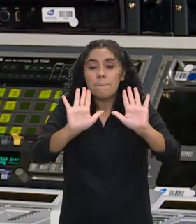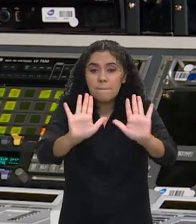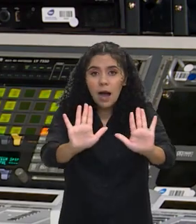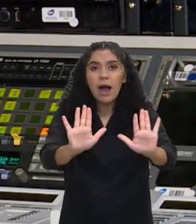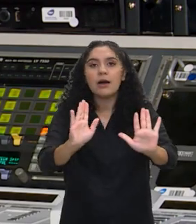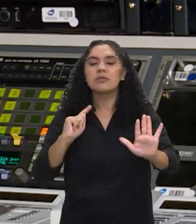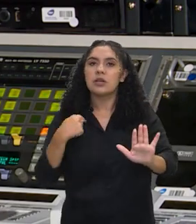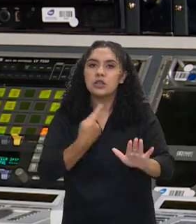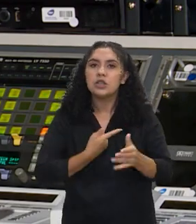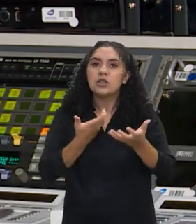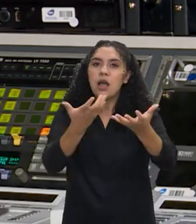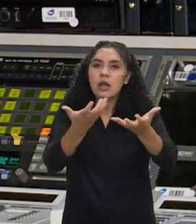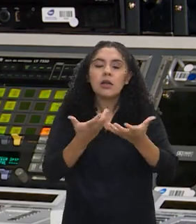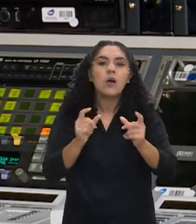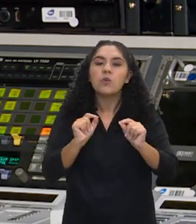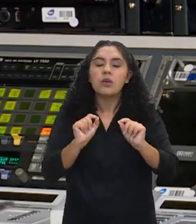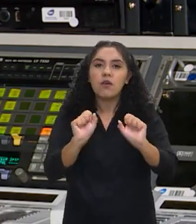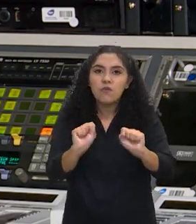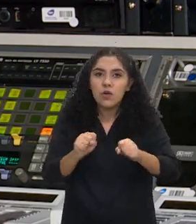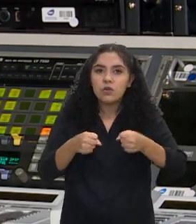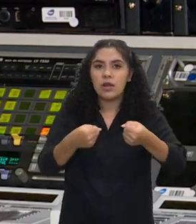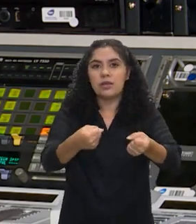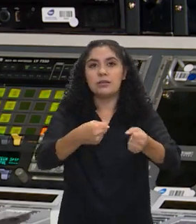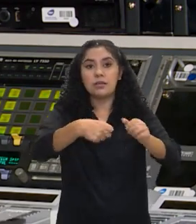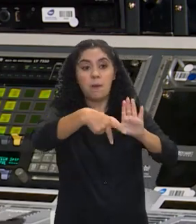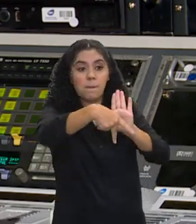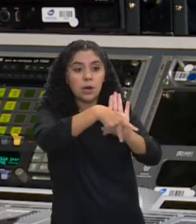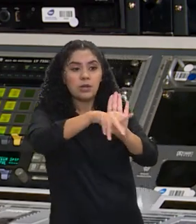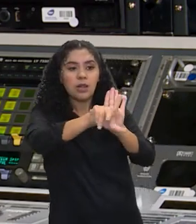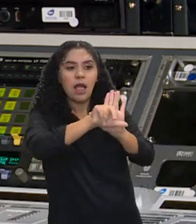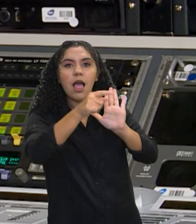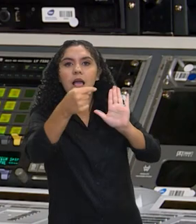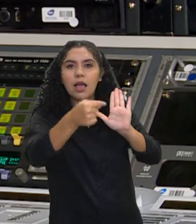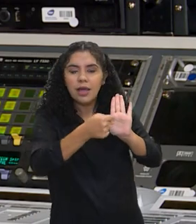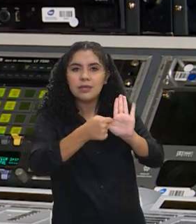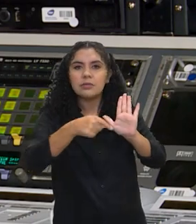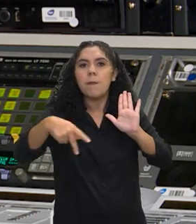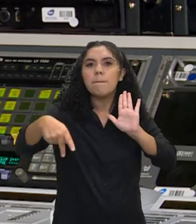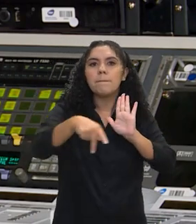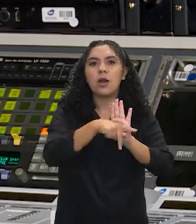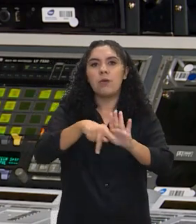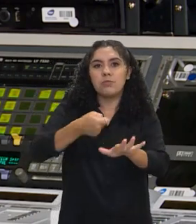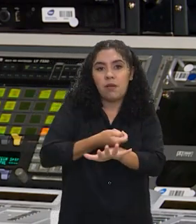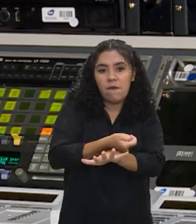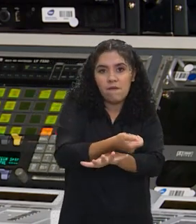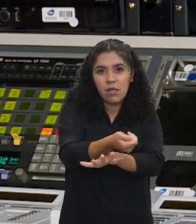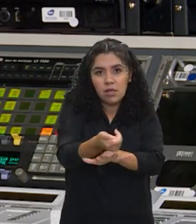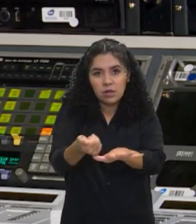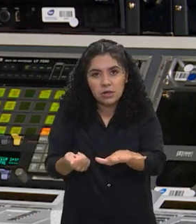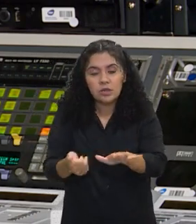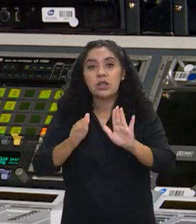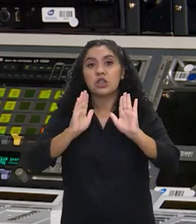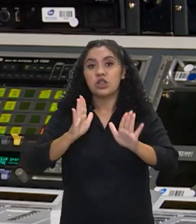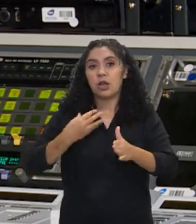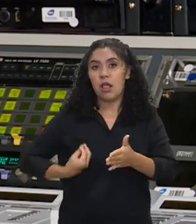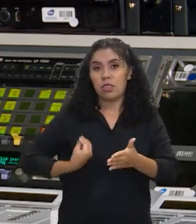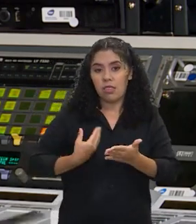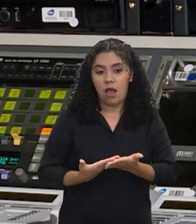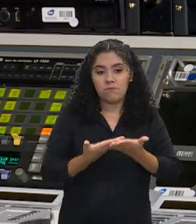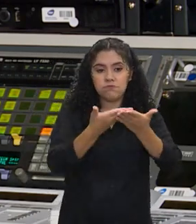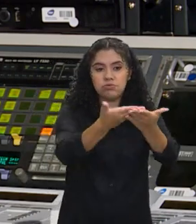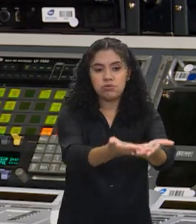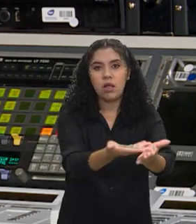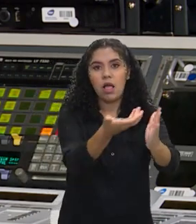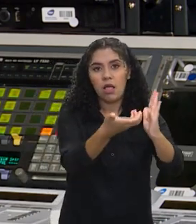fortalecer a ideia de um projeto de lei das fake news, que é o projeto que já estava em discussão na Câmara dos Deputados e